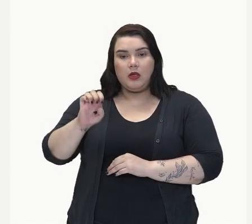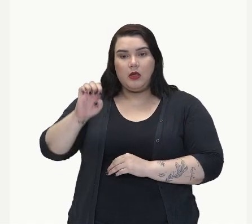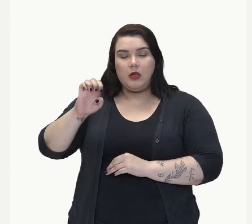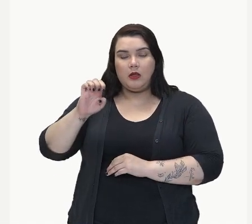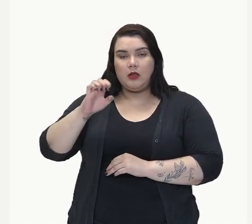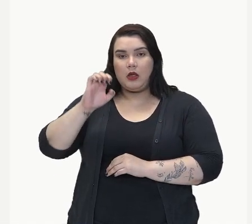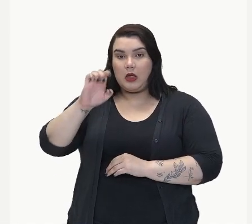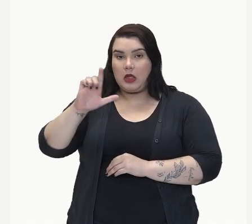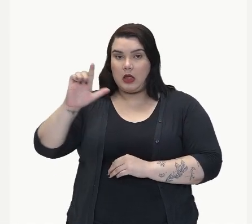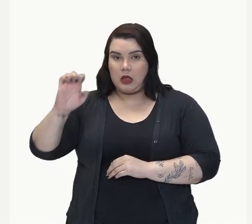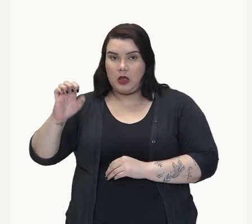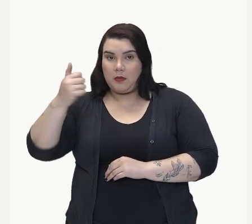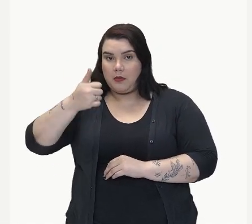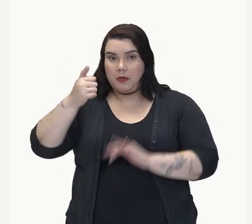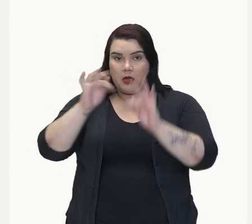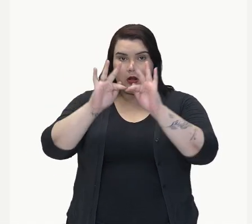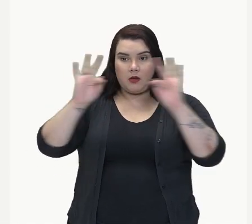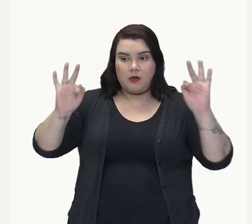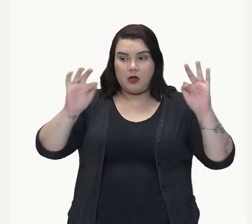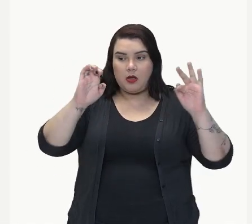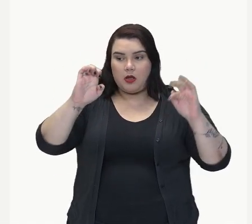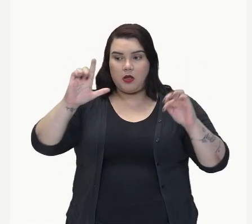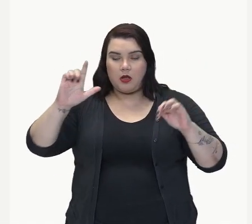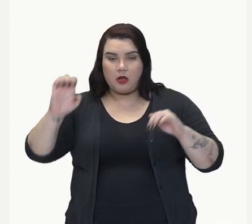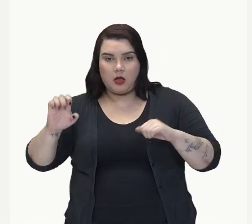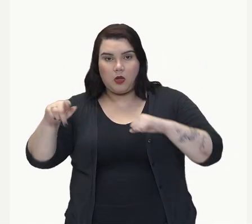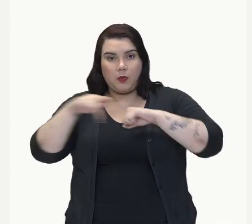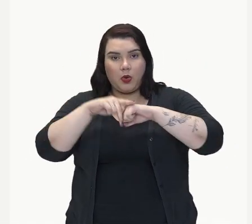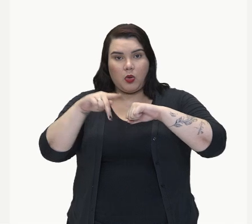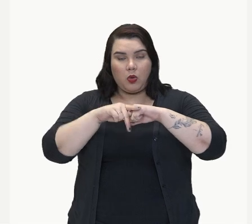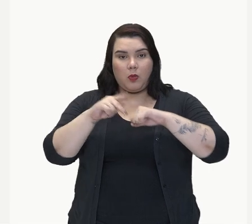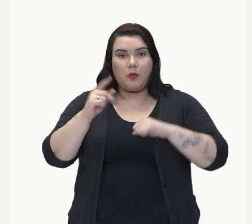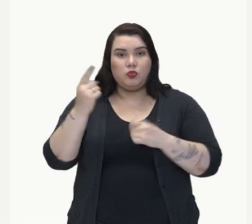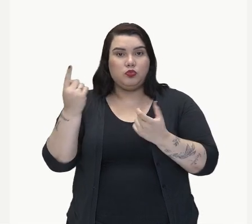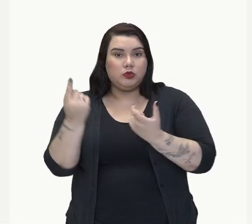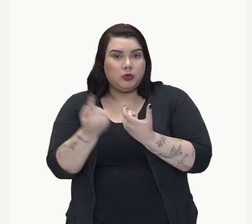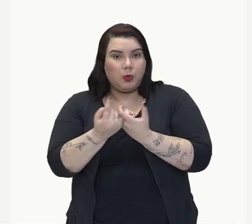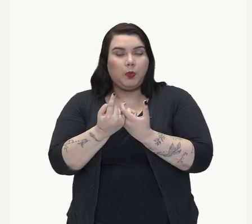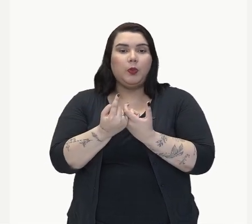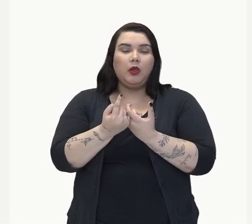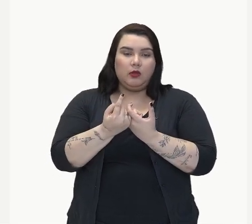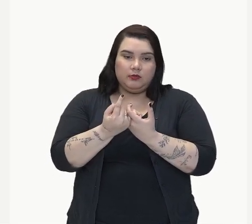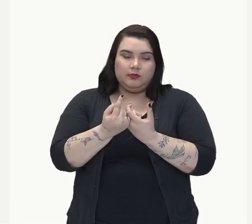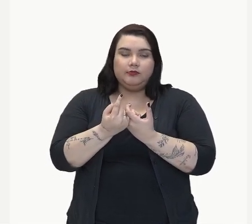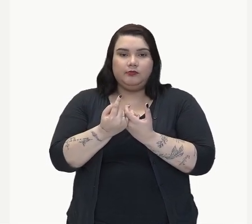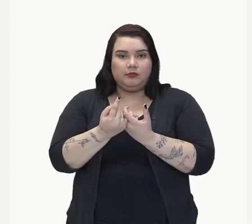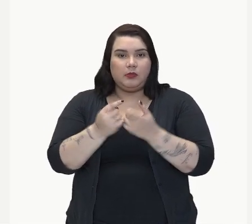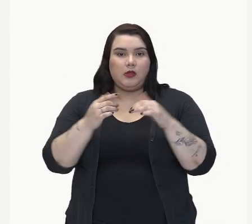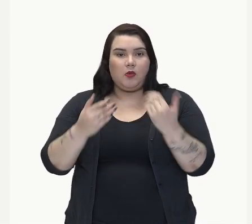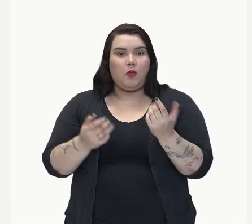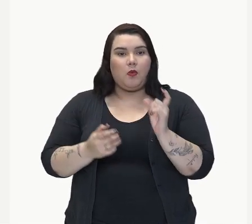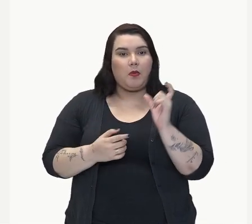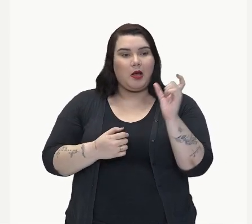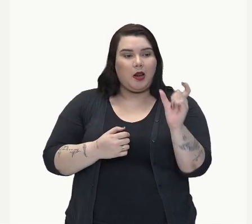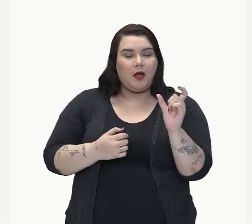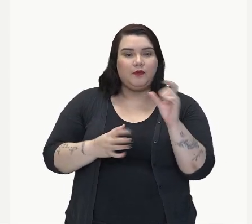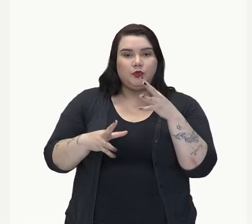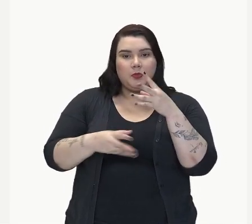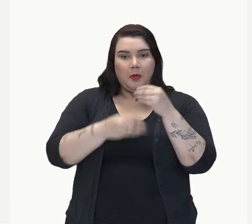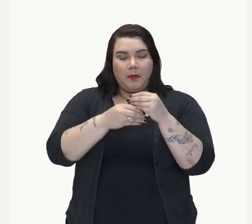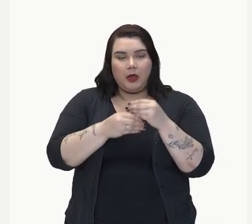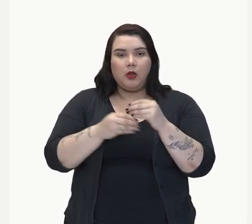singular, esse pronome pessoal do caso reto. Ele está no singular, mesmo também vai para o